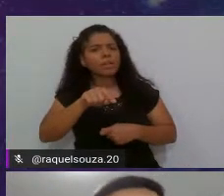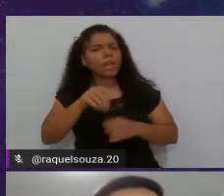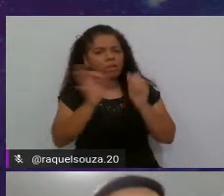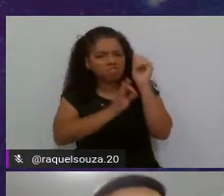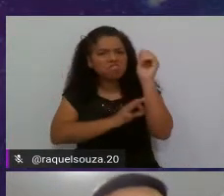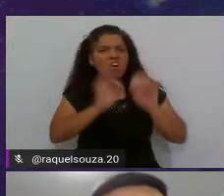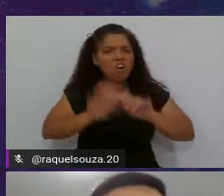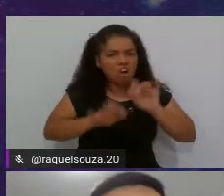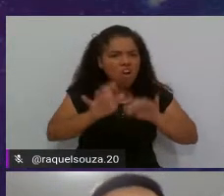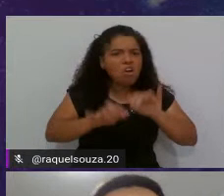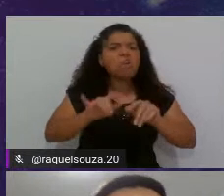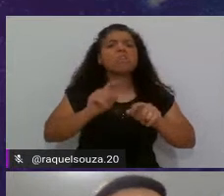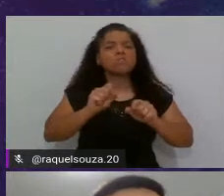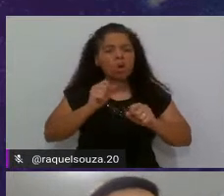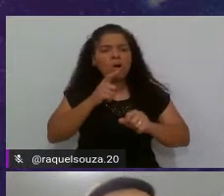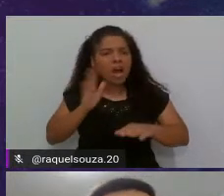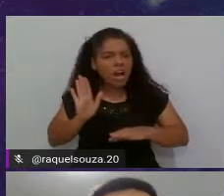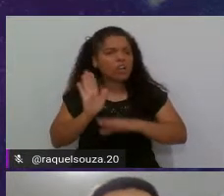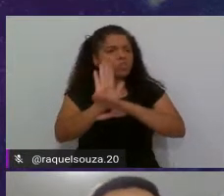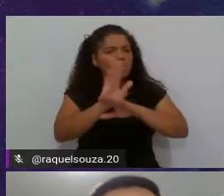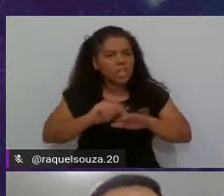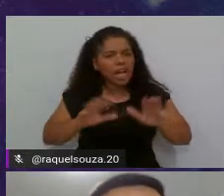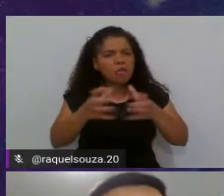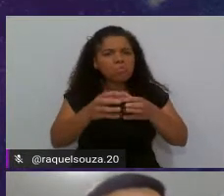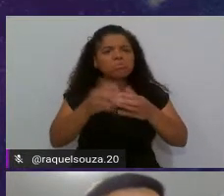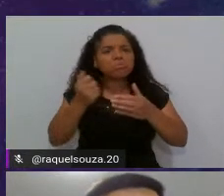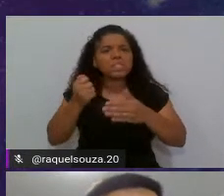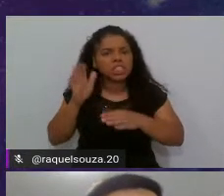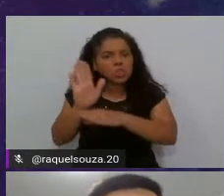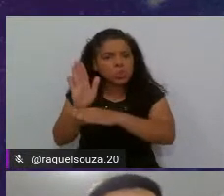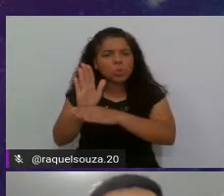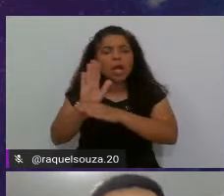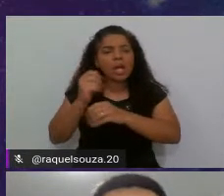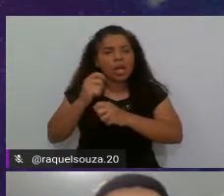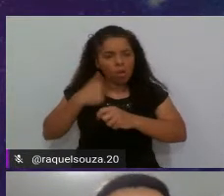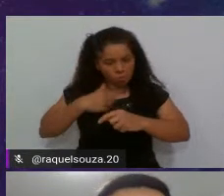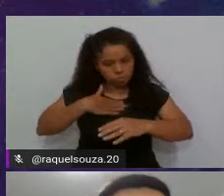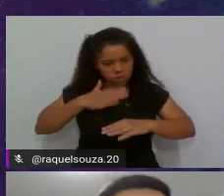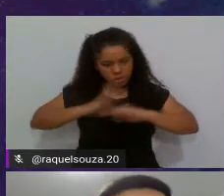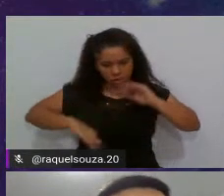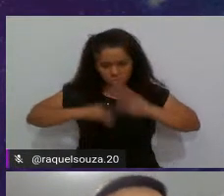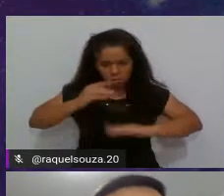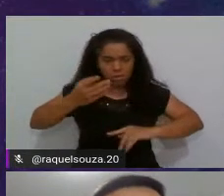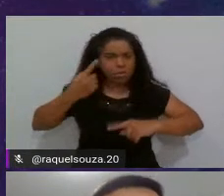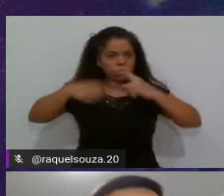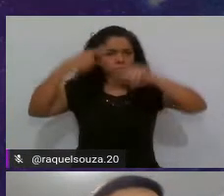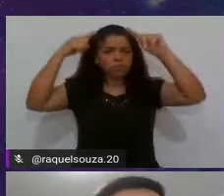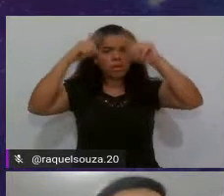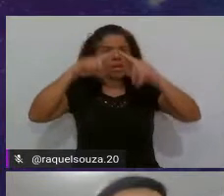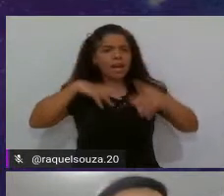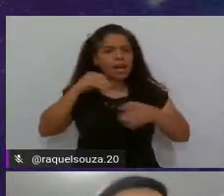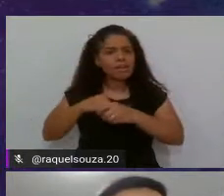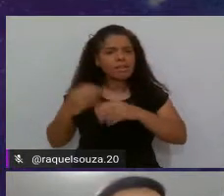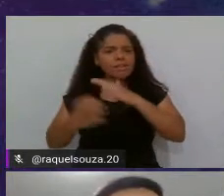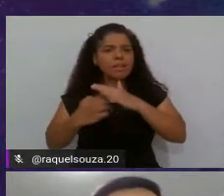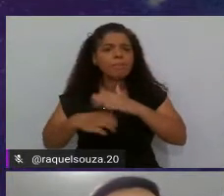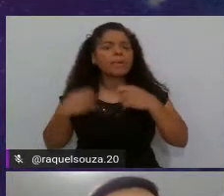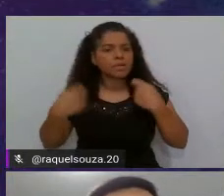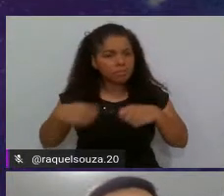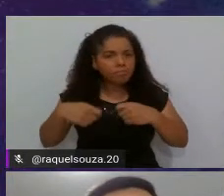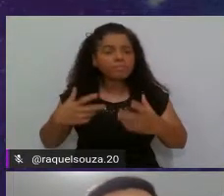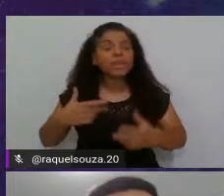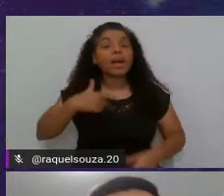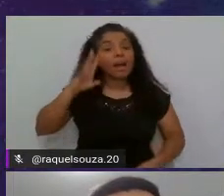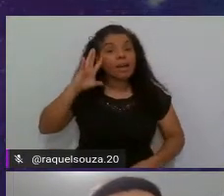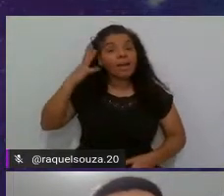codar, eu preciso ajudar meu time, eu preciso colaborar, eu preciso crescer na minha área, na minha profissão, aqui dentro da empresa. E aí, ele